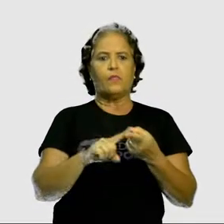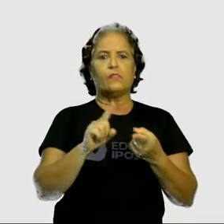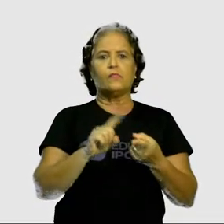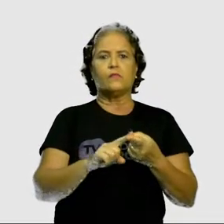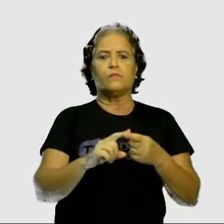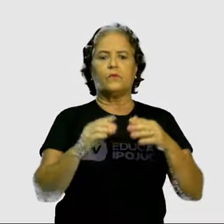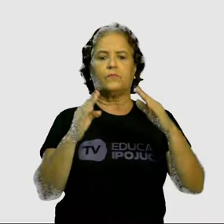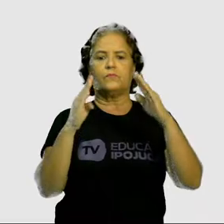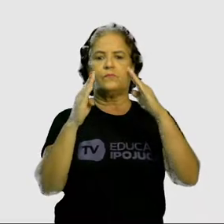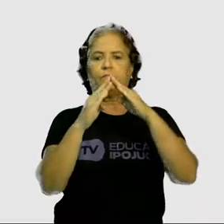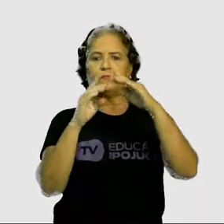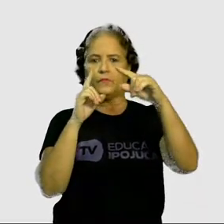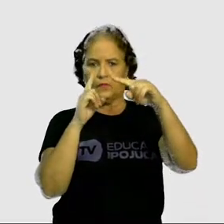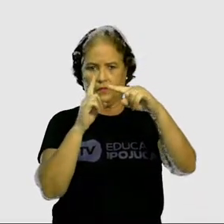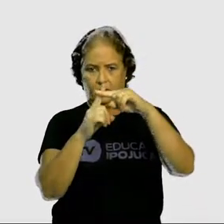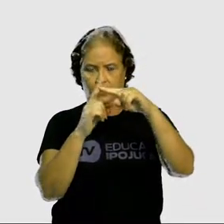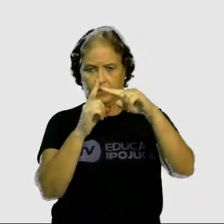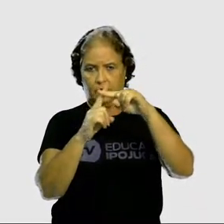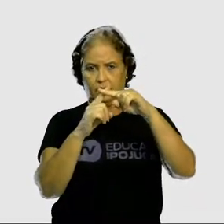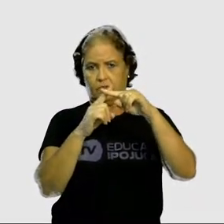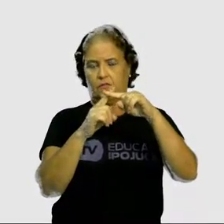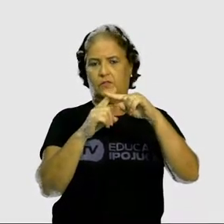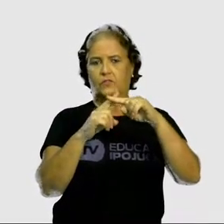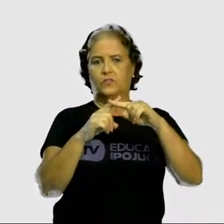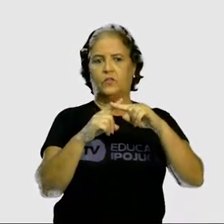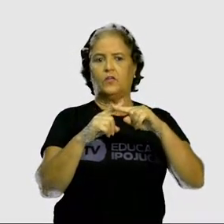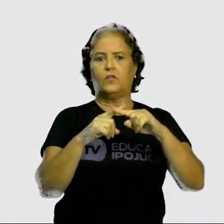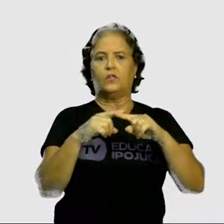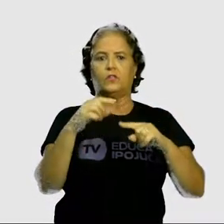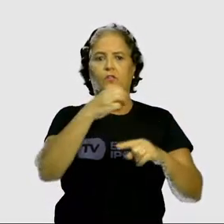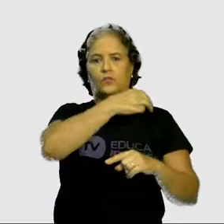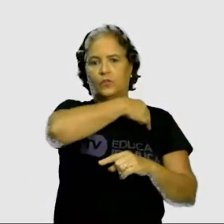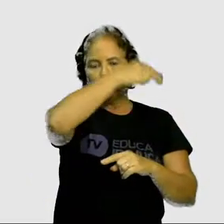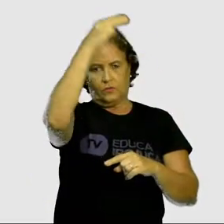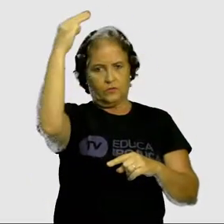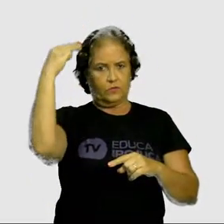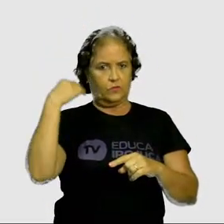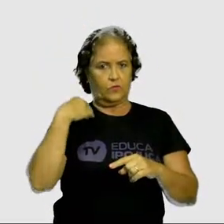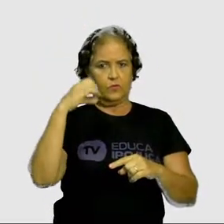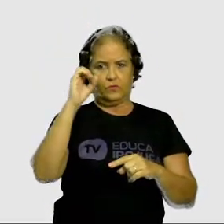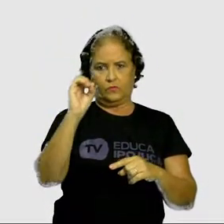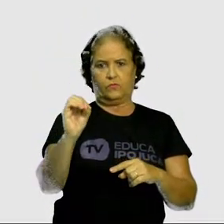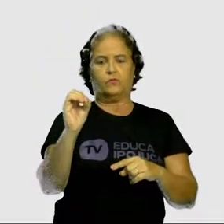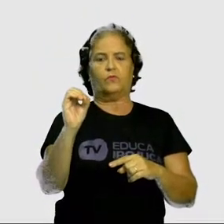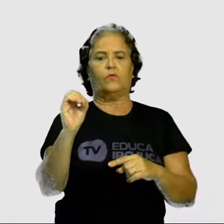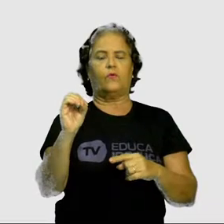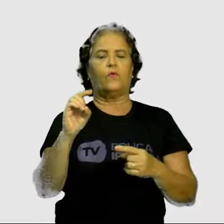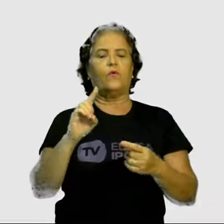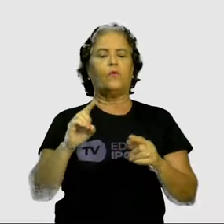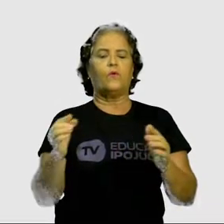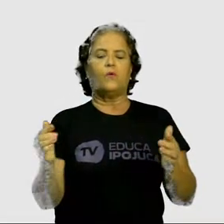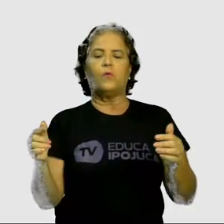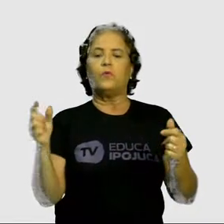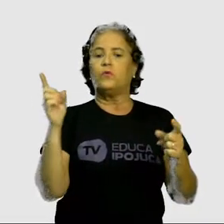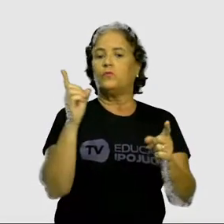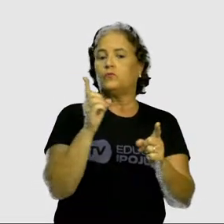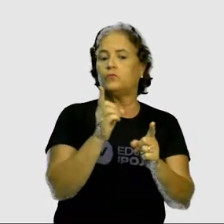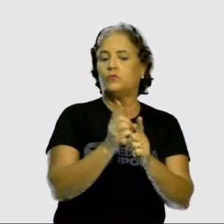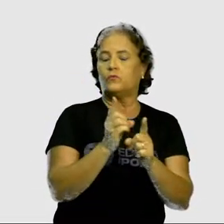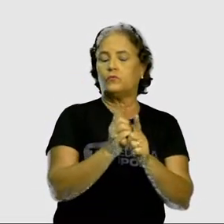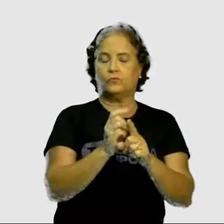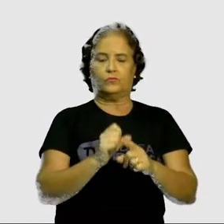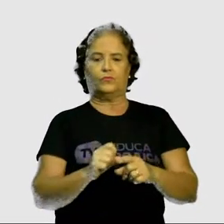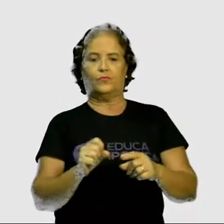Senhora do Oco, que é essa belíssima igreja que nós estamos vendo aí, inclusive ponto de encontro, de festividade, ela